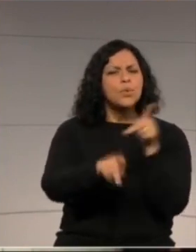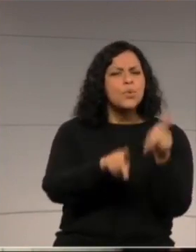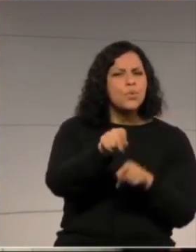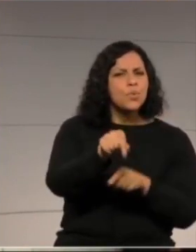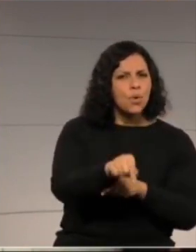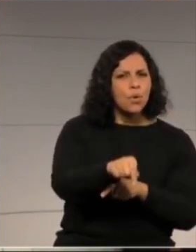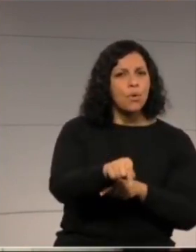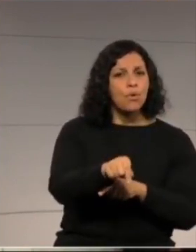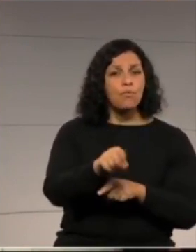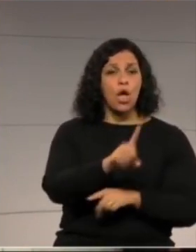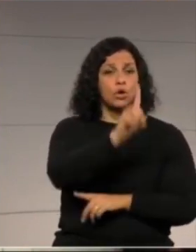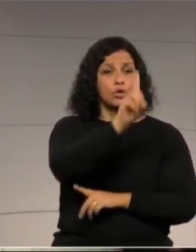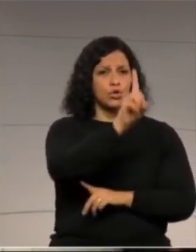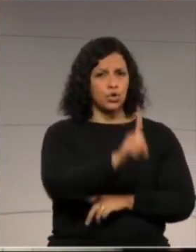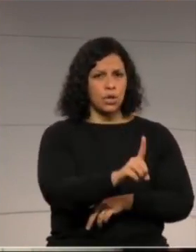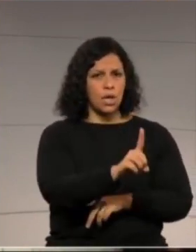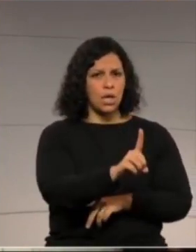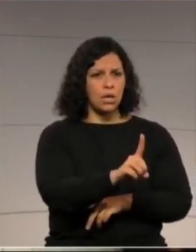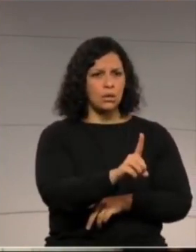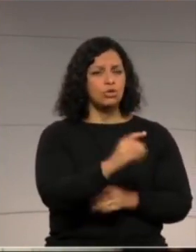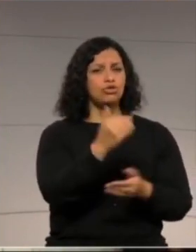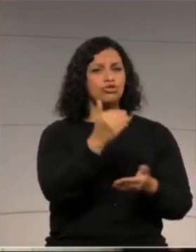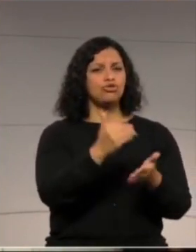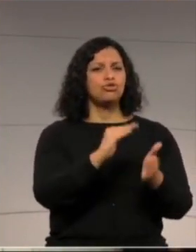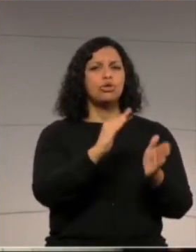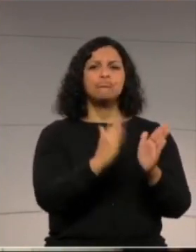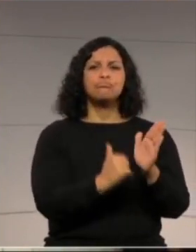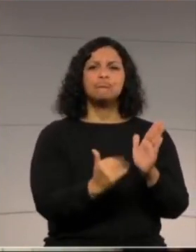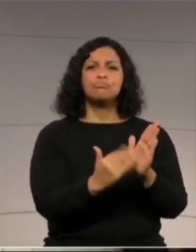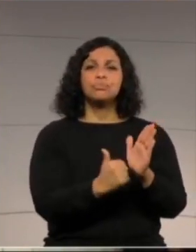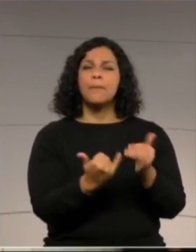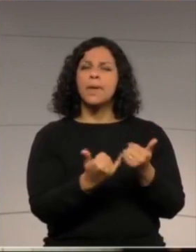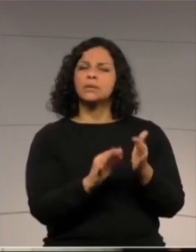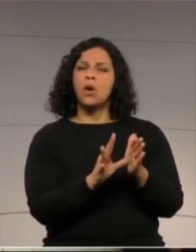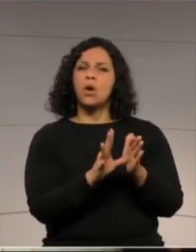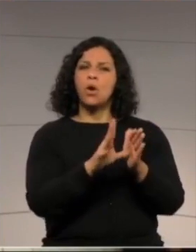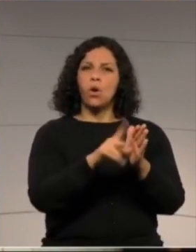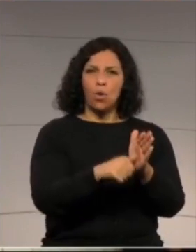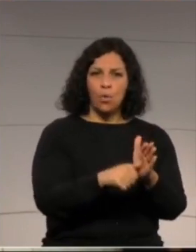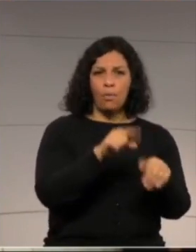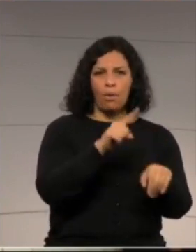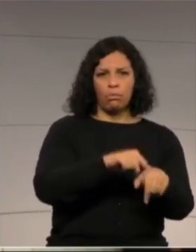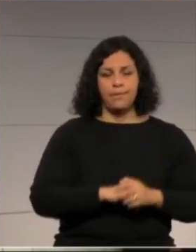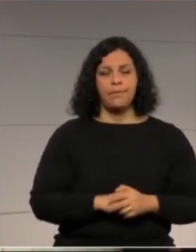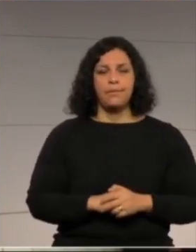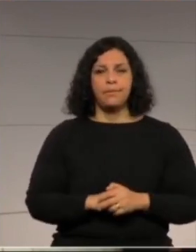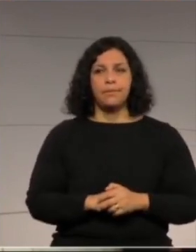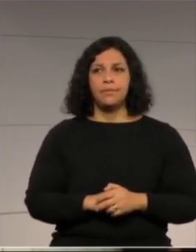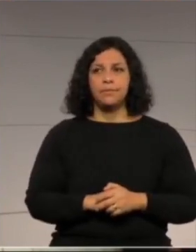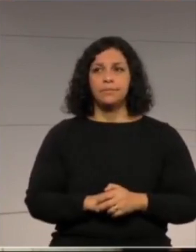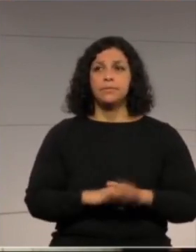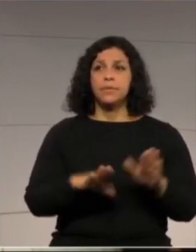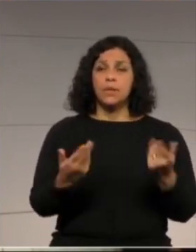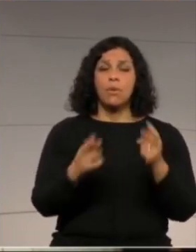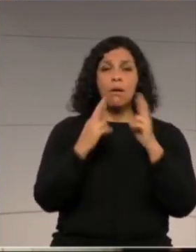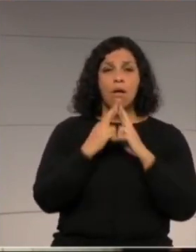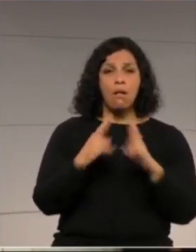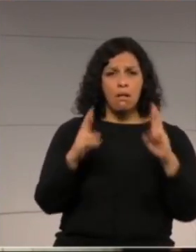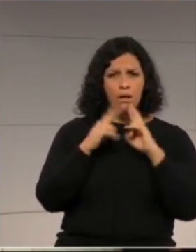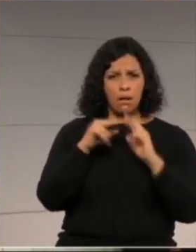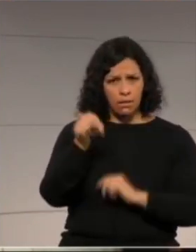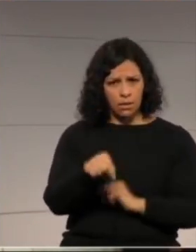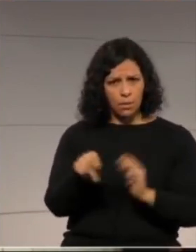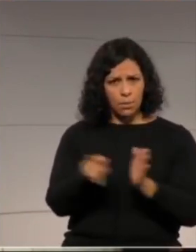direitos adquiridos, lhes rouba tempo de serviço e aí reclamamos,